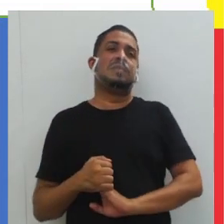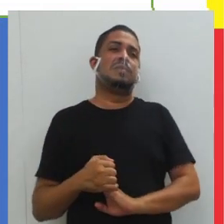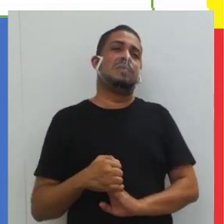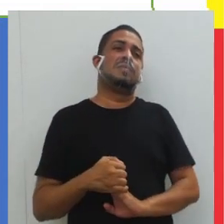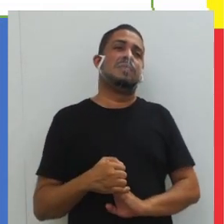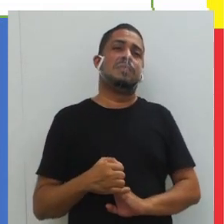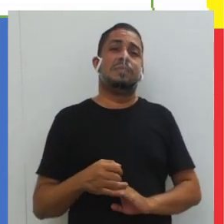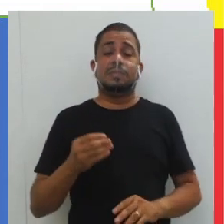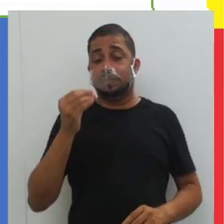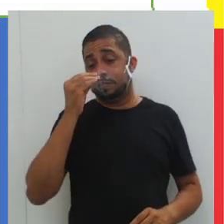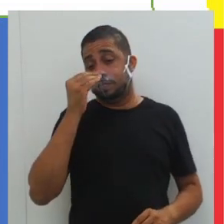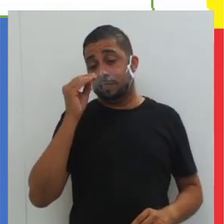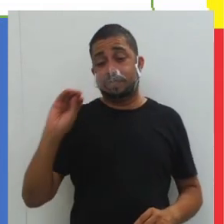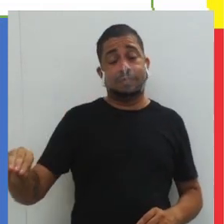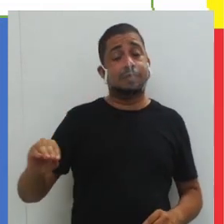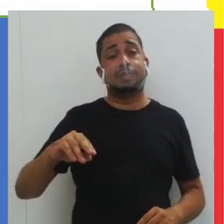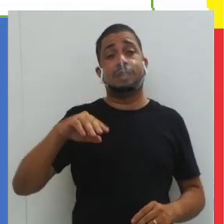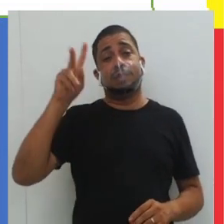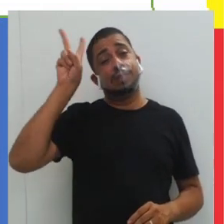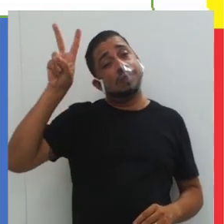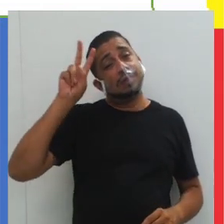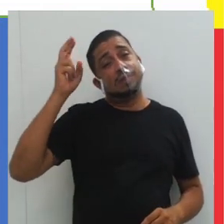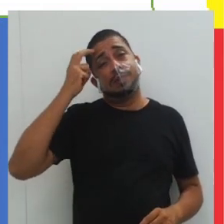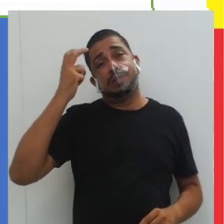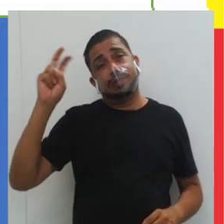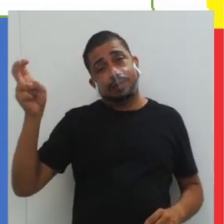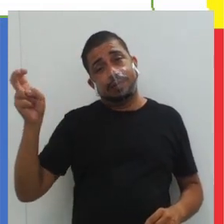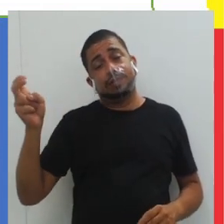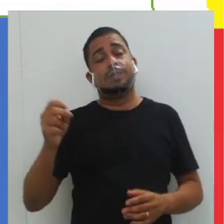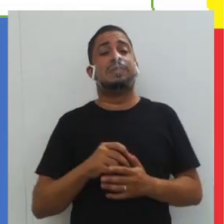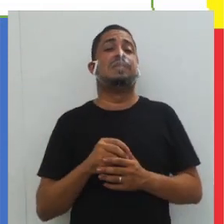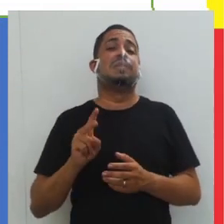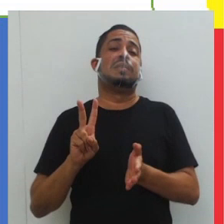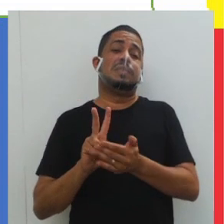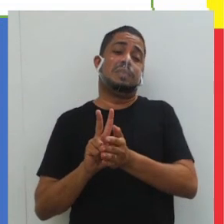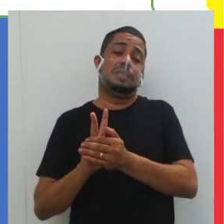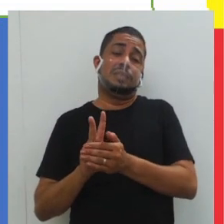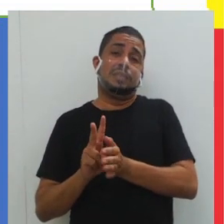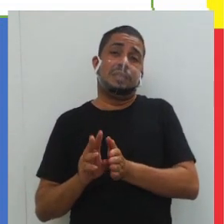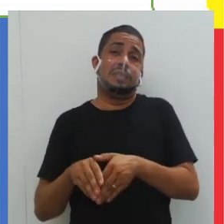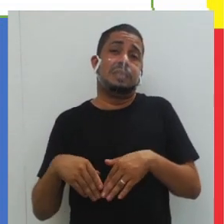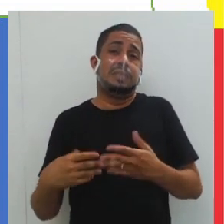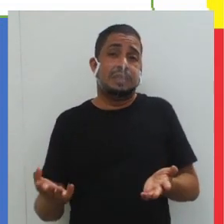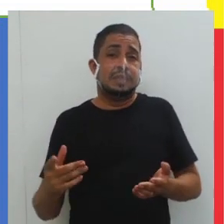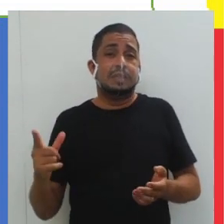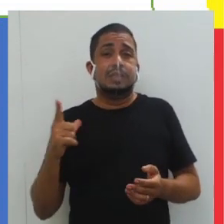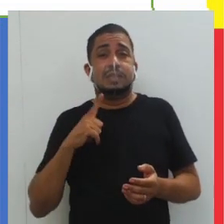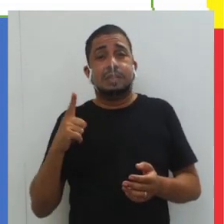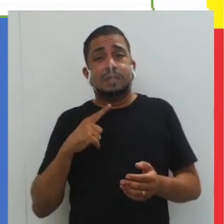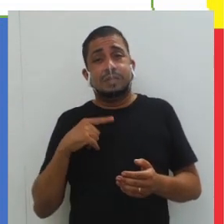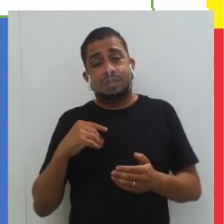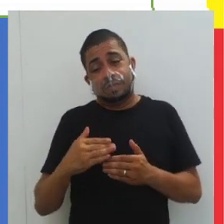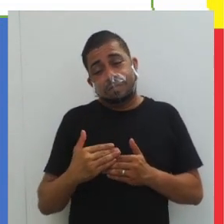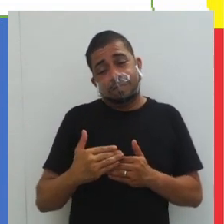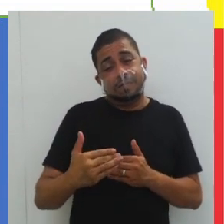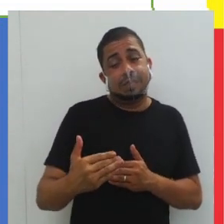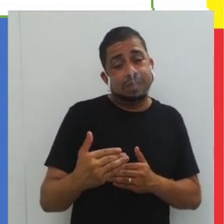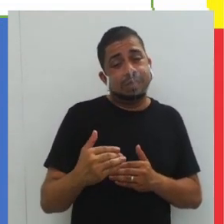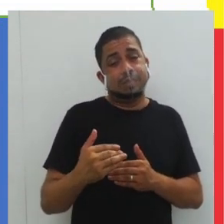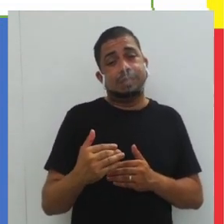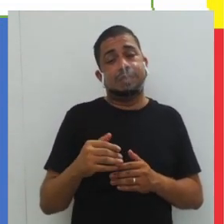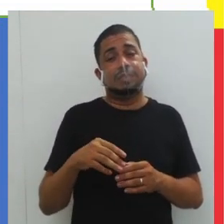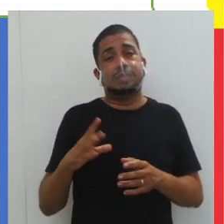negligenciou a história e cultura indígena atual e esteve às margens do